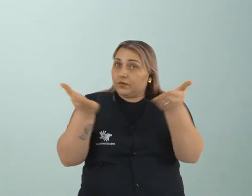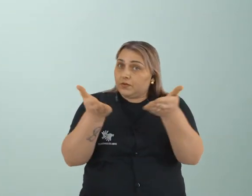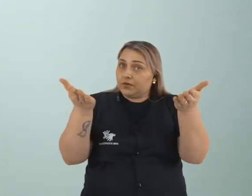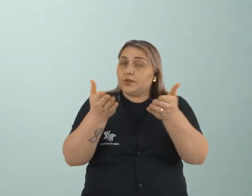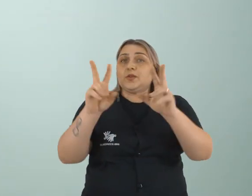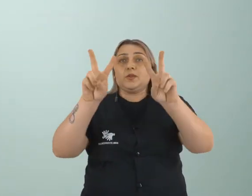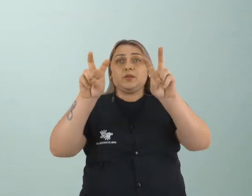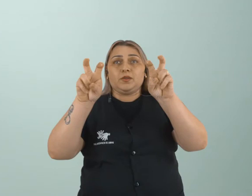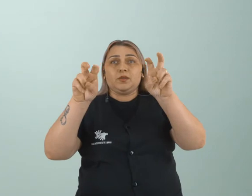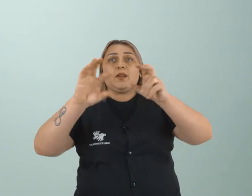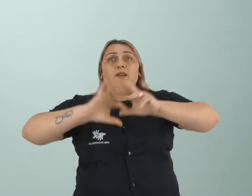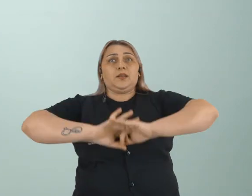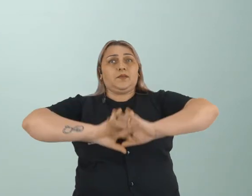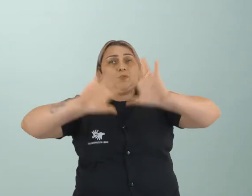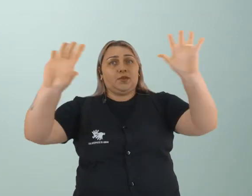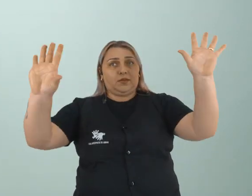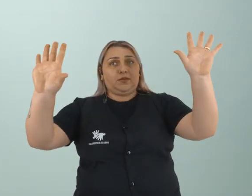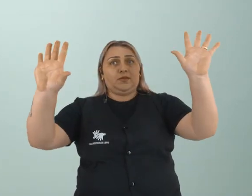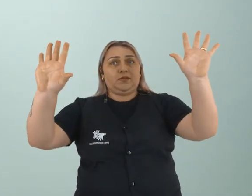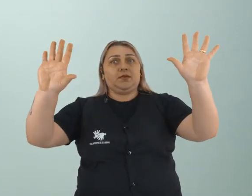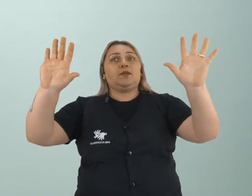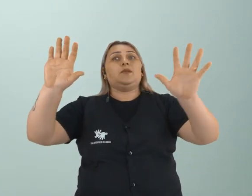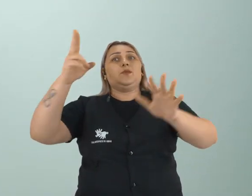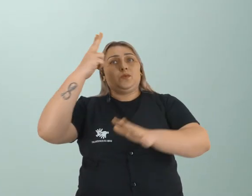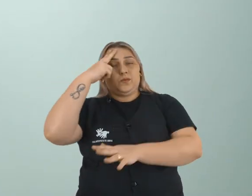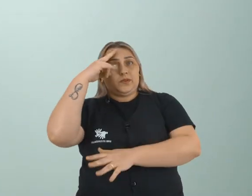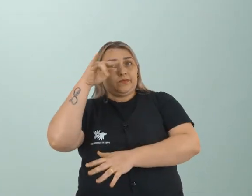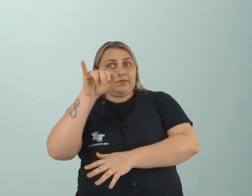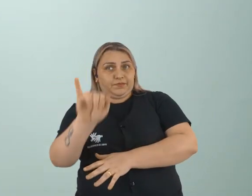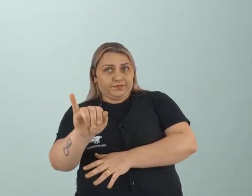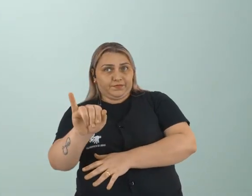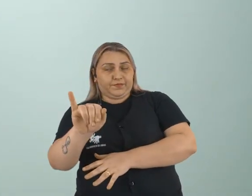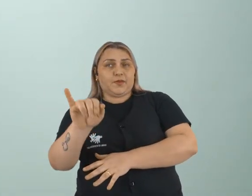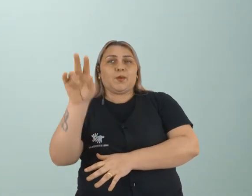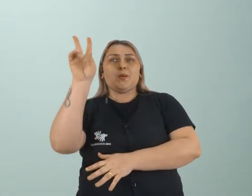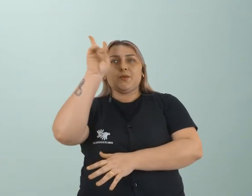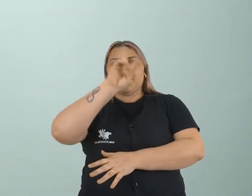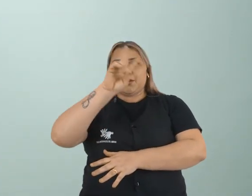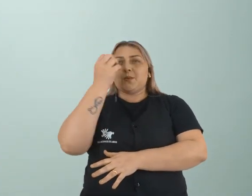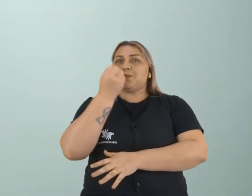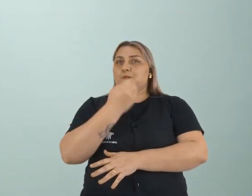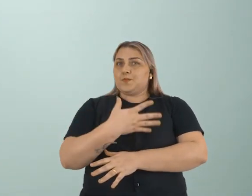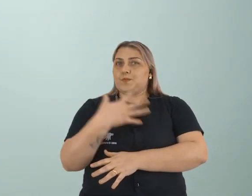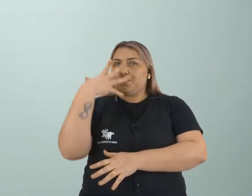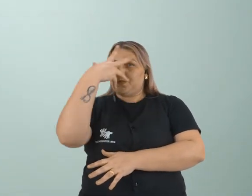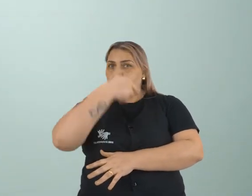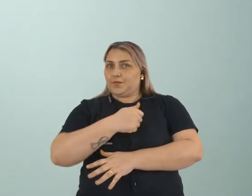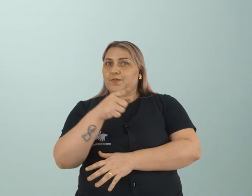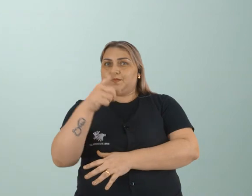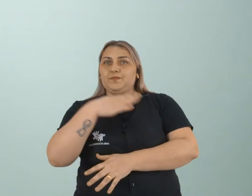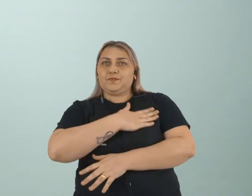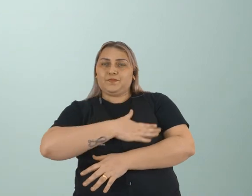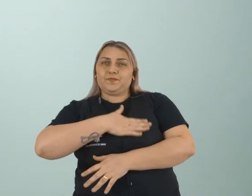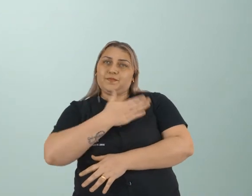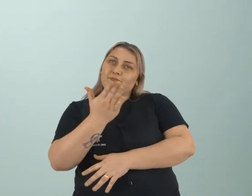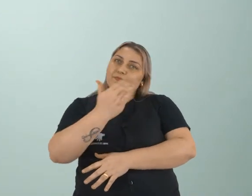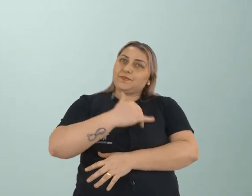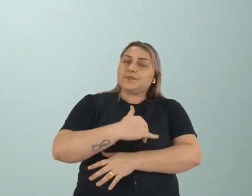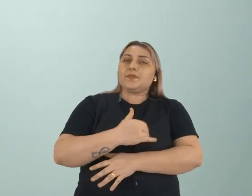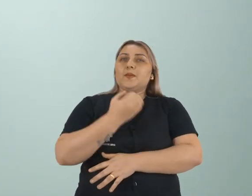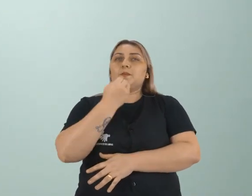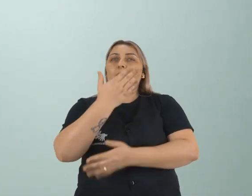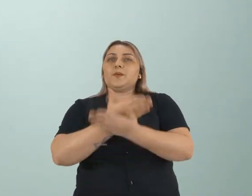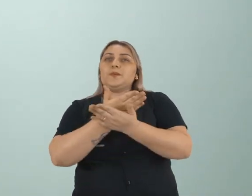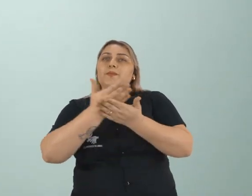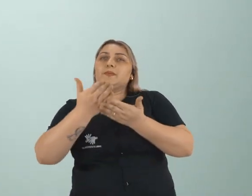o nosso tema é a independência do Haiti. É uma história muito bonita, você vai gostar. Vamos lá? Bom, para